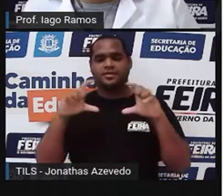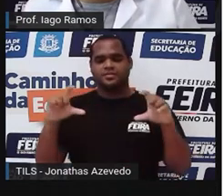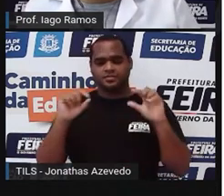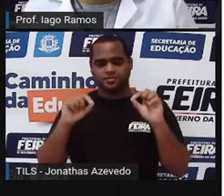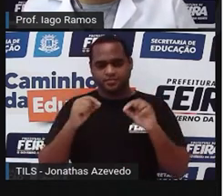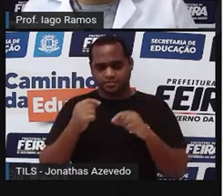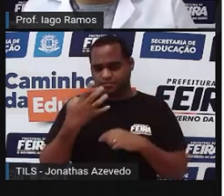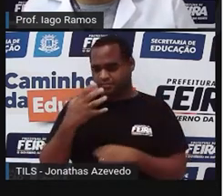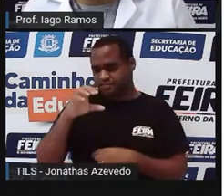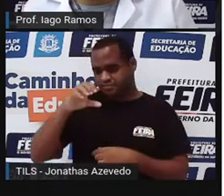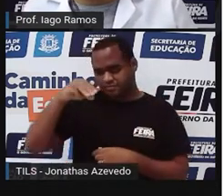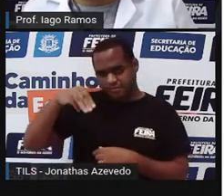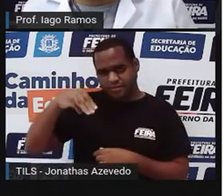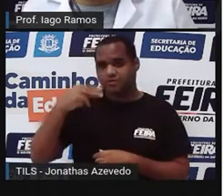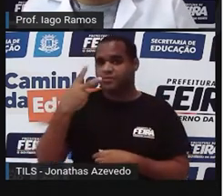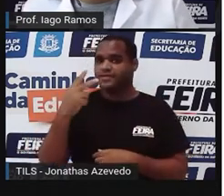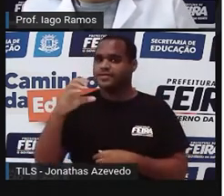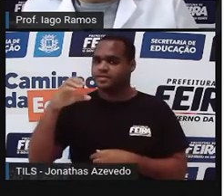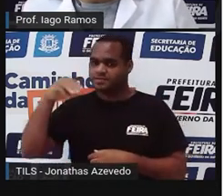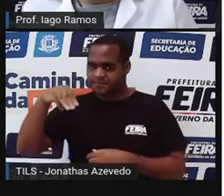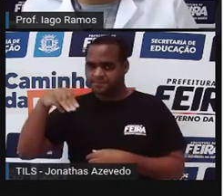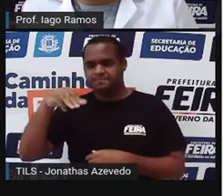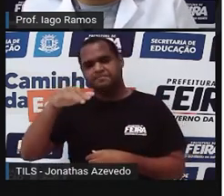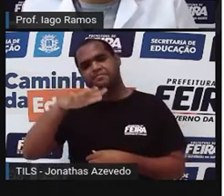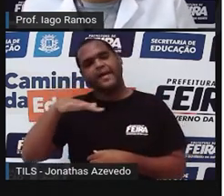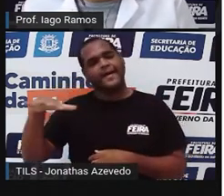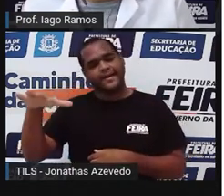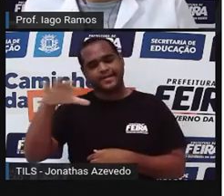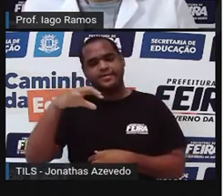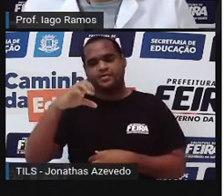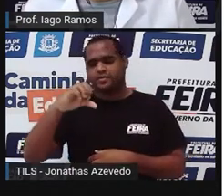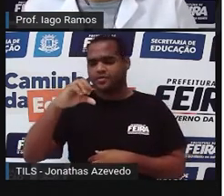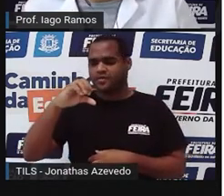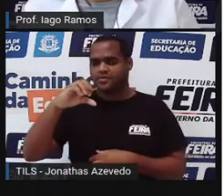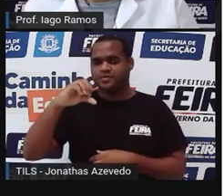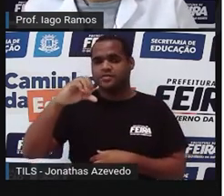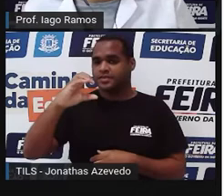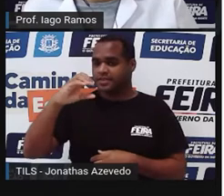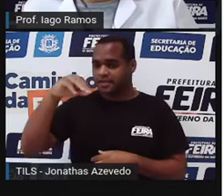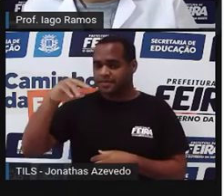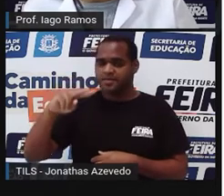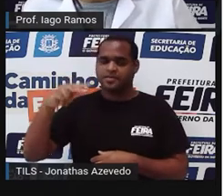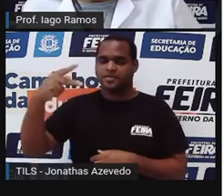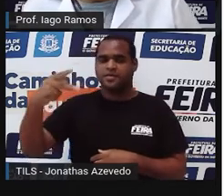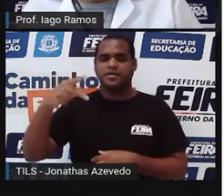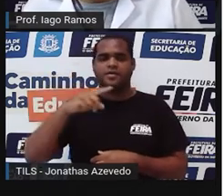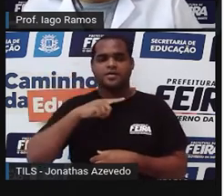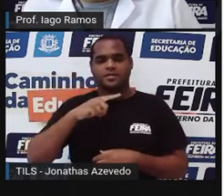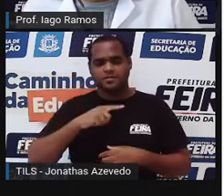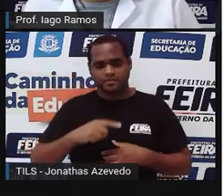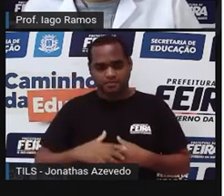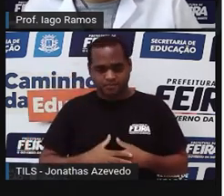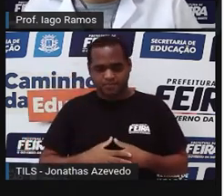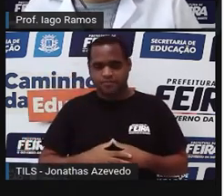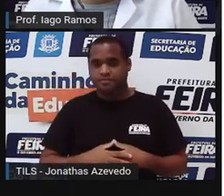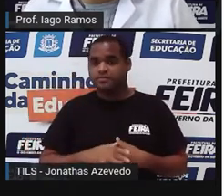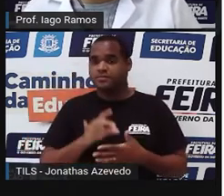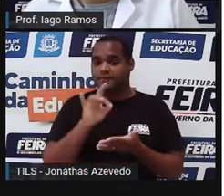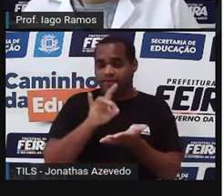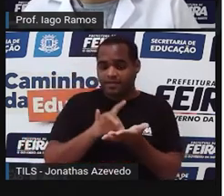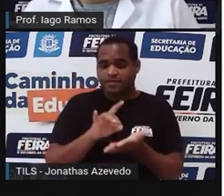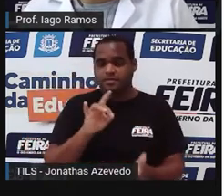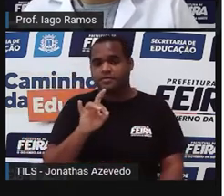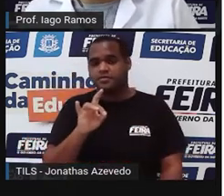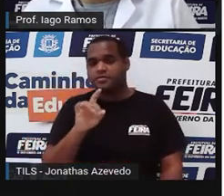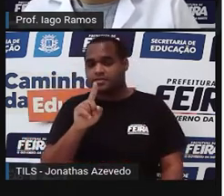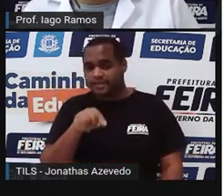centímetros e 2 centímetros. A área é 9 centímetros quadrados. Isso é verdadeiro